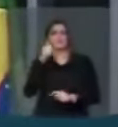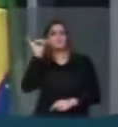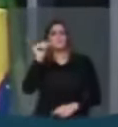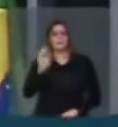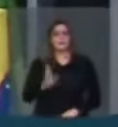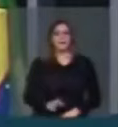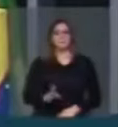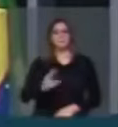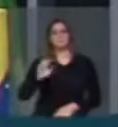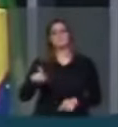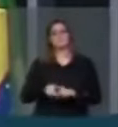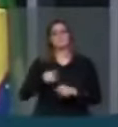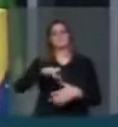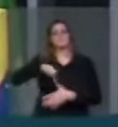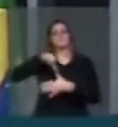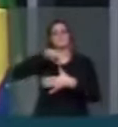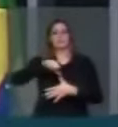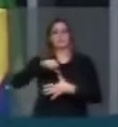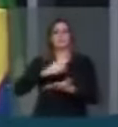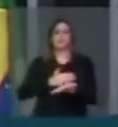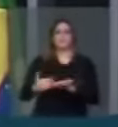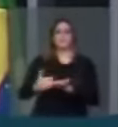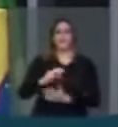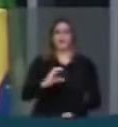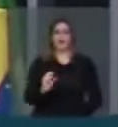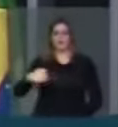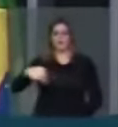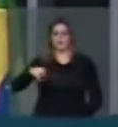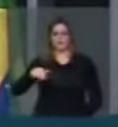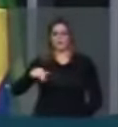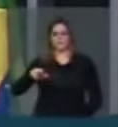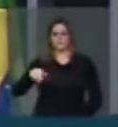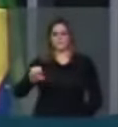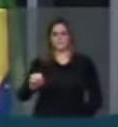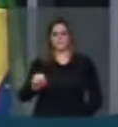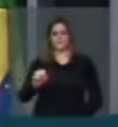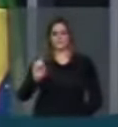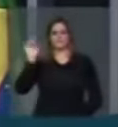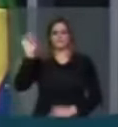de serem lançados no braço do comunismo. Deus salve, 31 de março de 64.